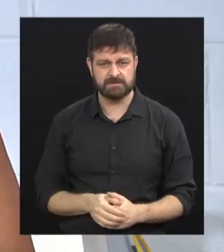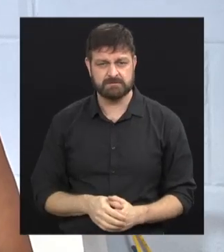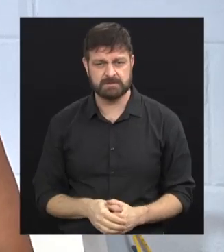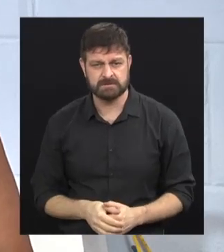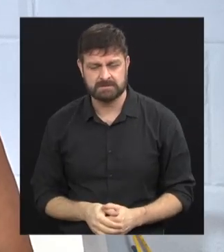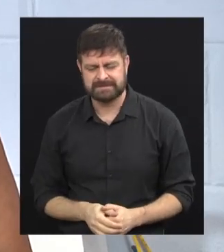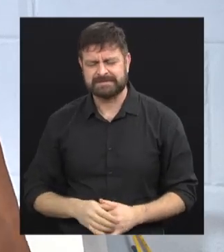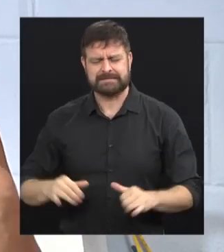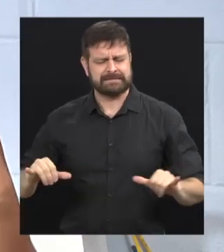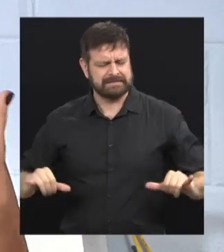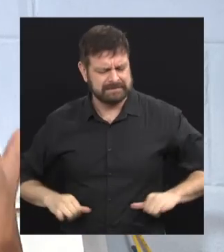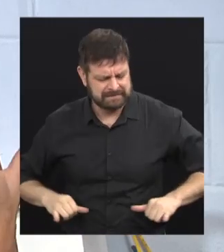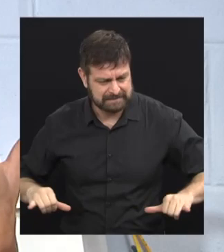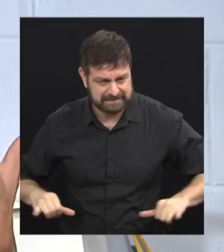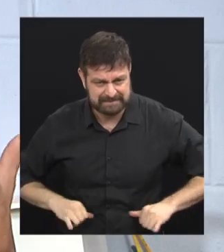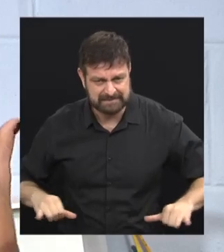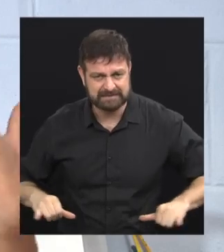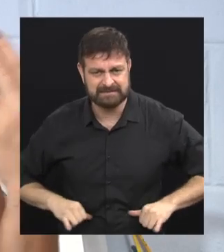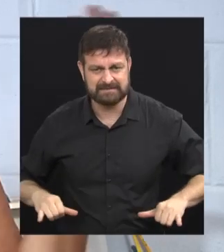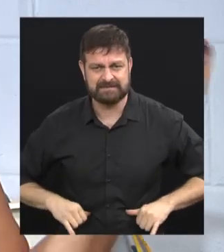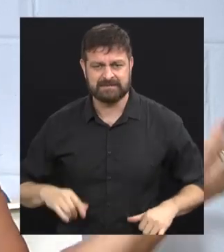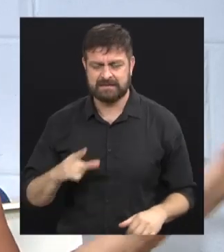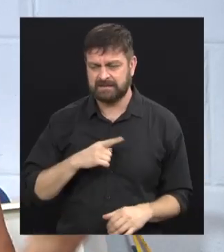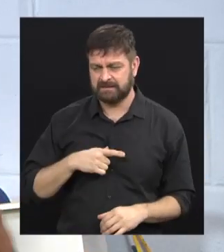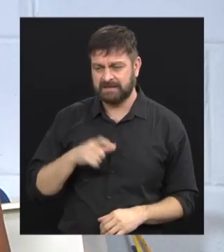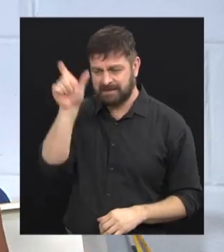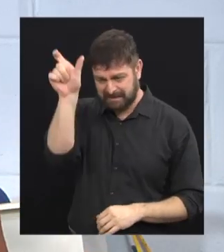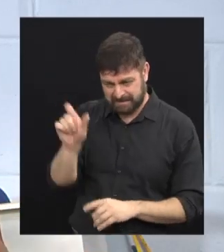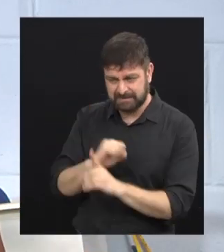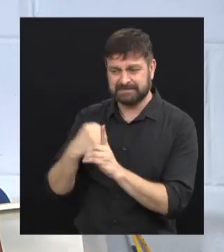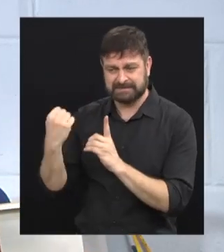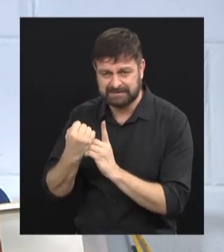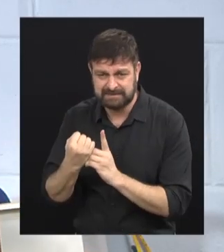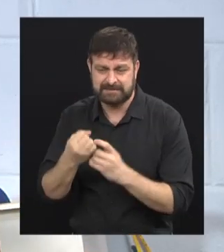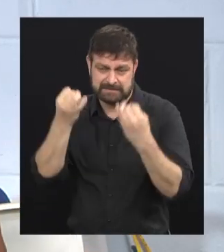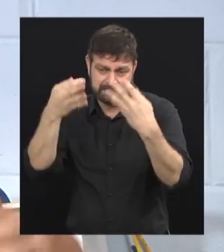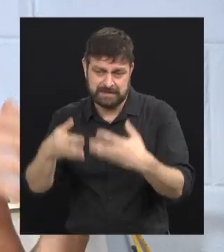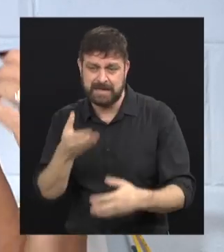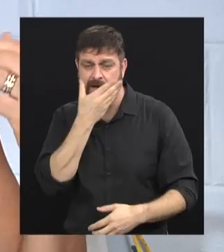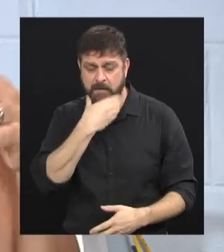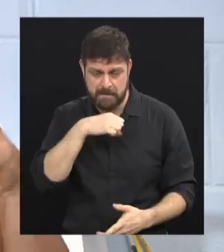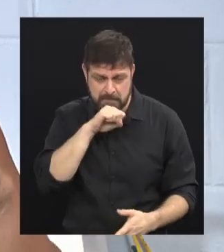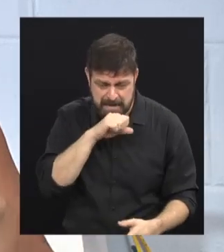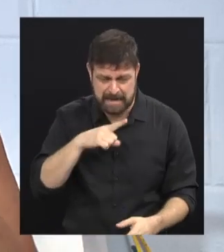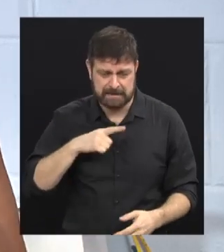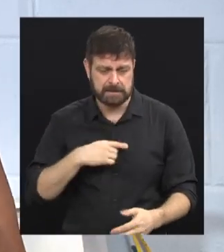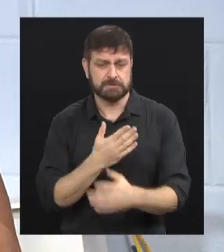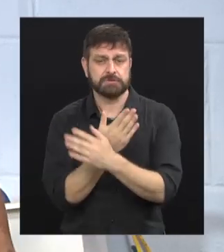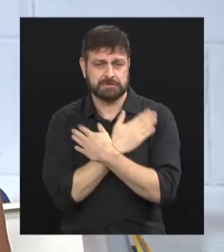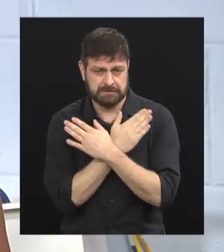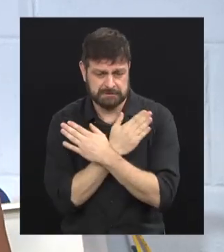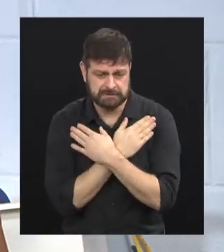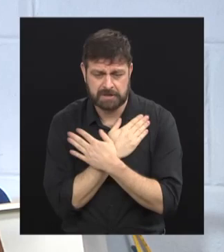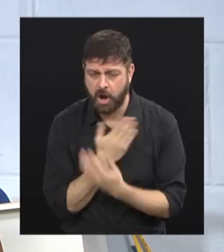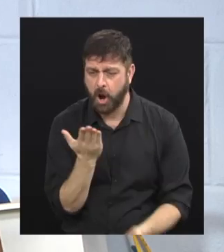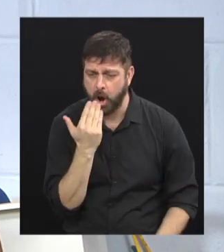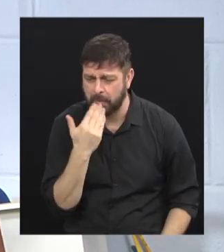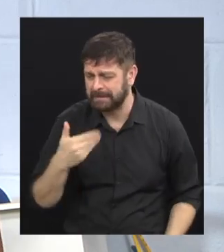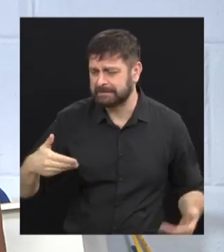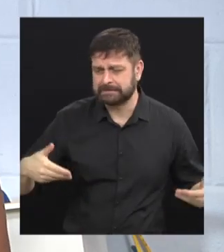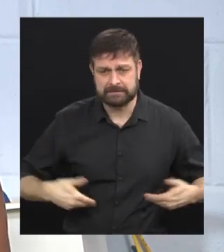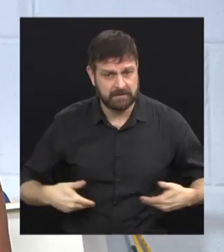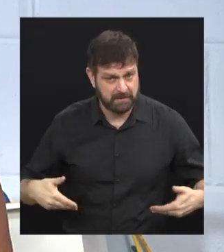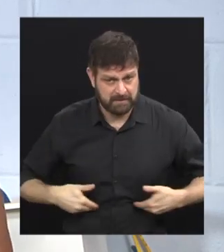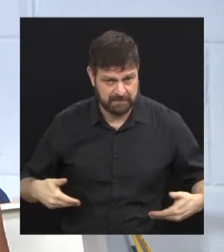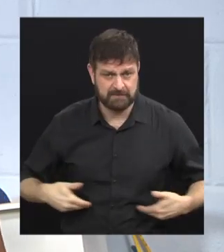sacrificadas, né? Muitos, a Célia pode dizer, muitos desempregados, muitos pais que não têm o que comer